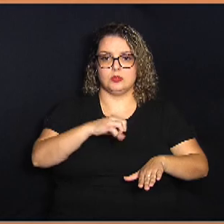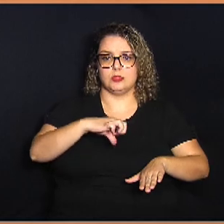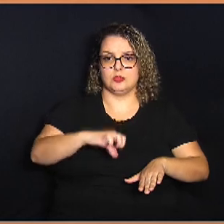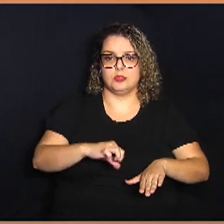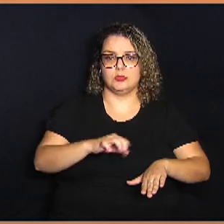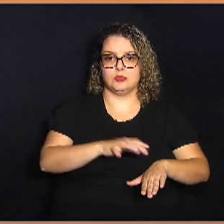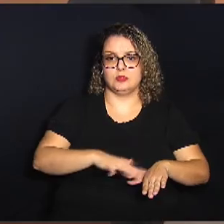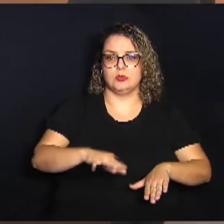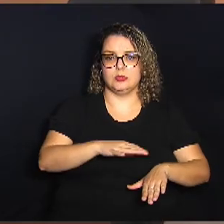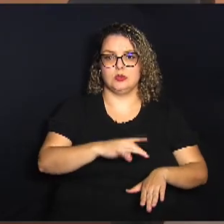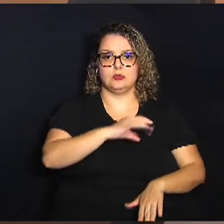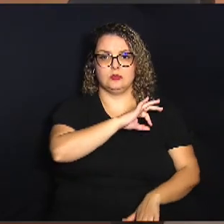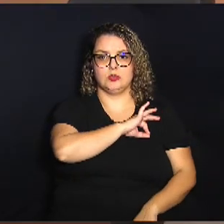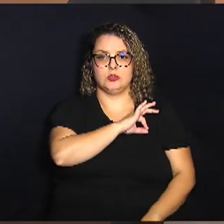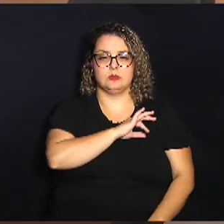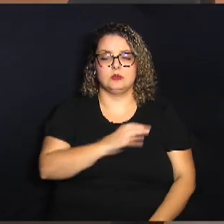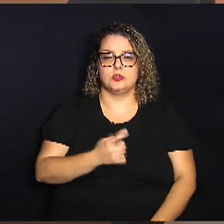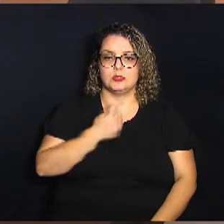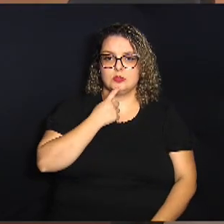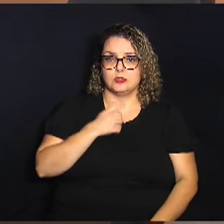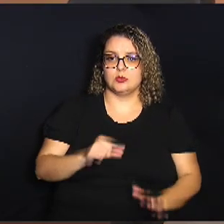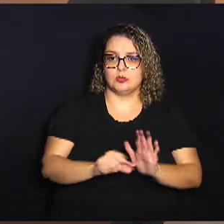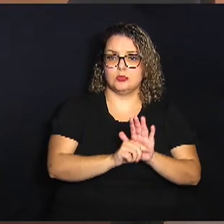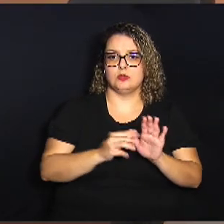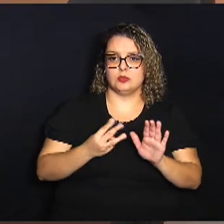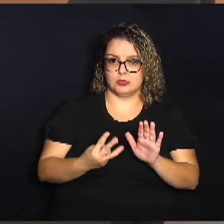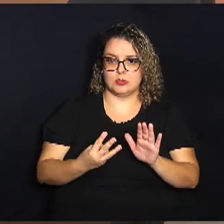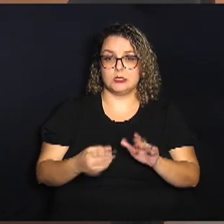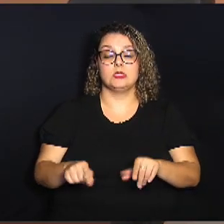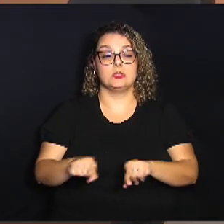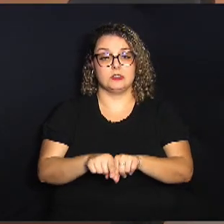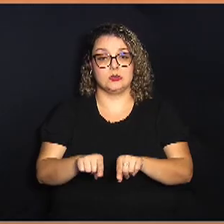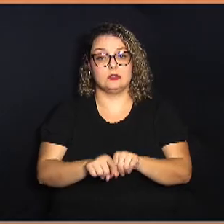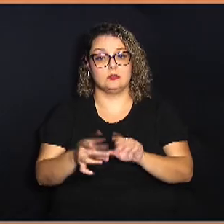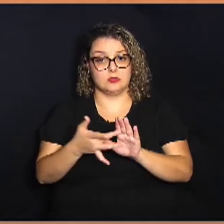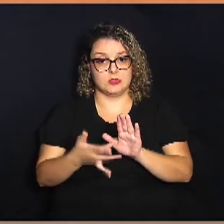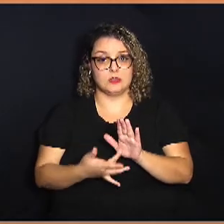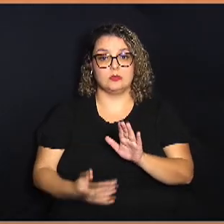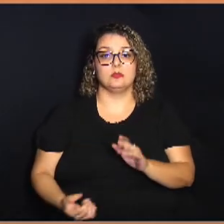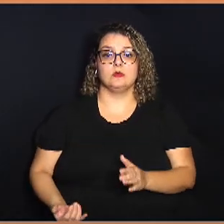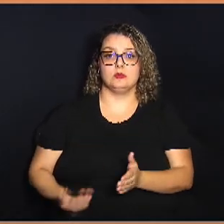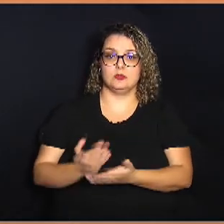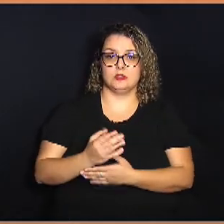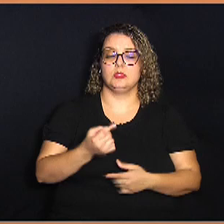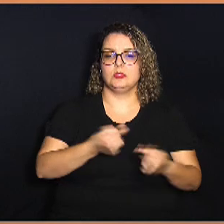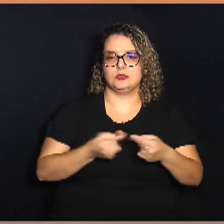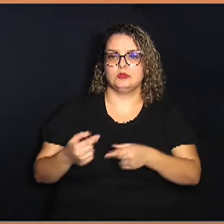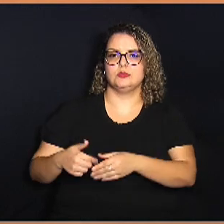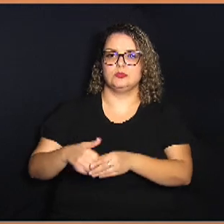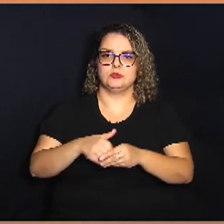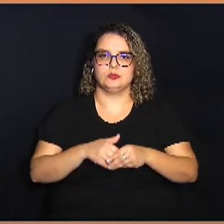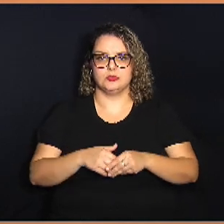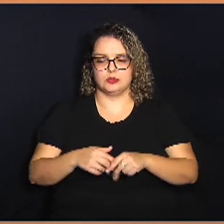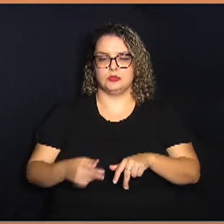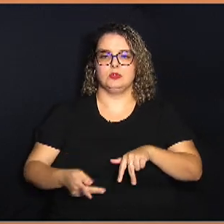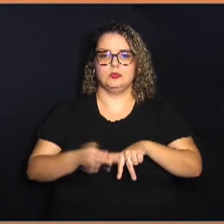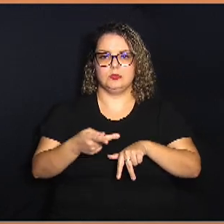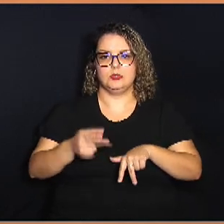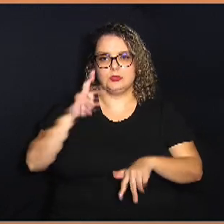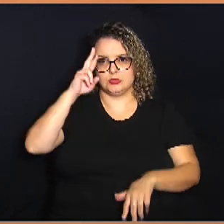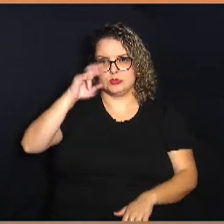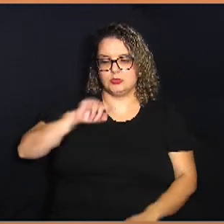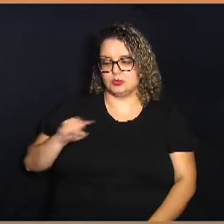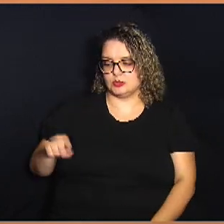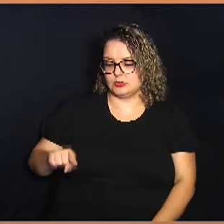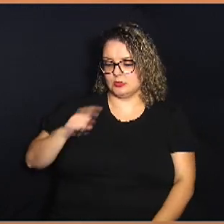policiais de Campinas o terceiro item da pauta também foi aprovado discussão e votação do parecer sugerido pelo senhor José